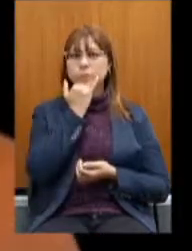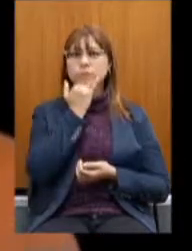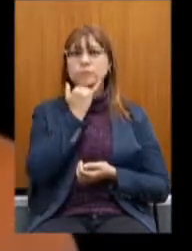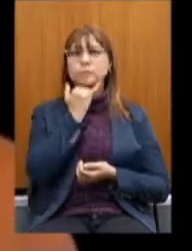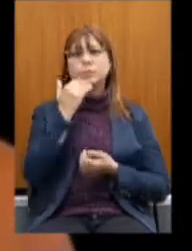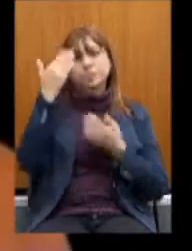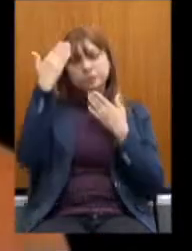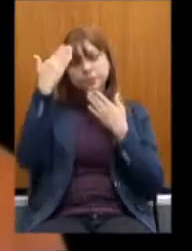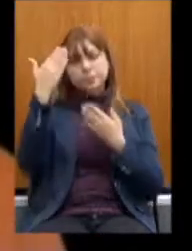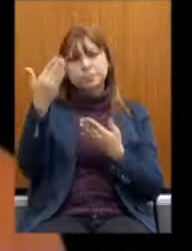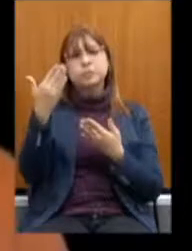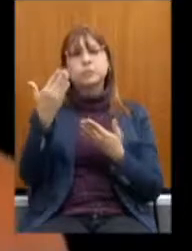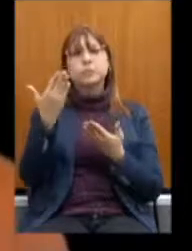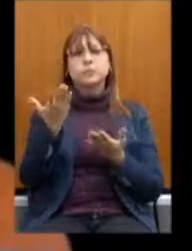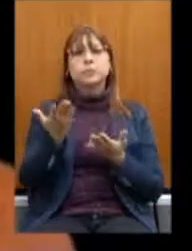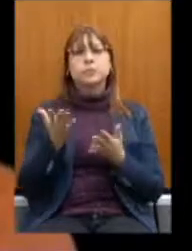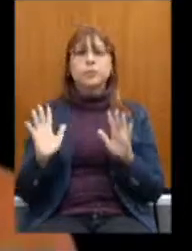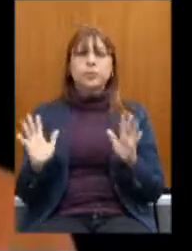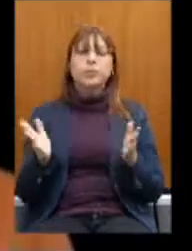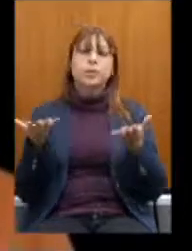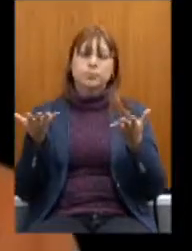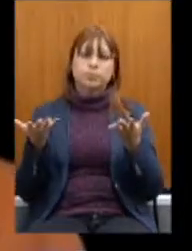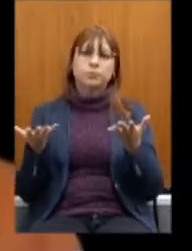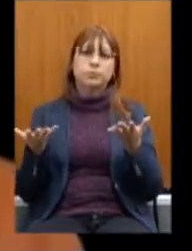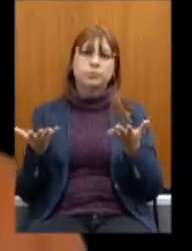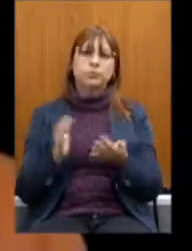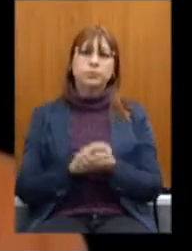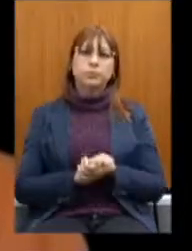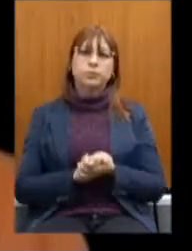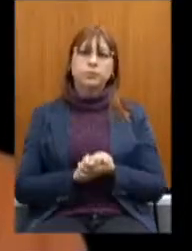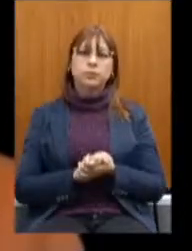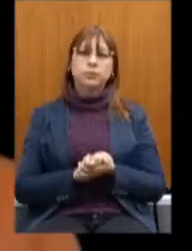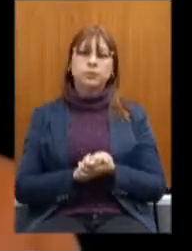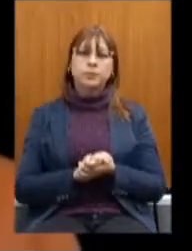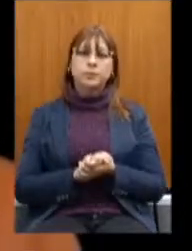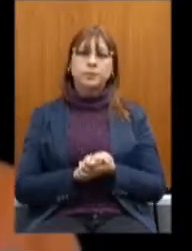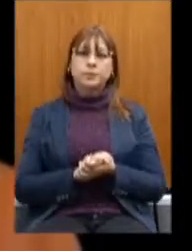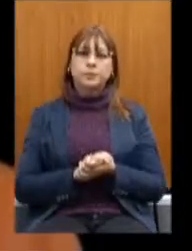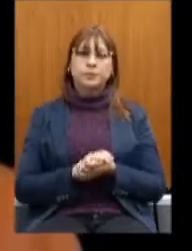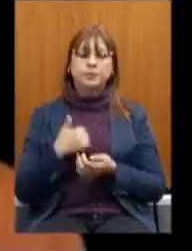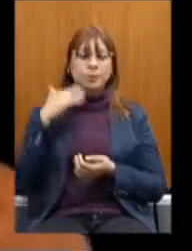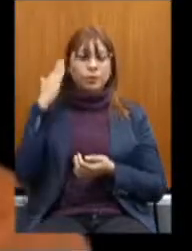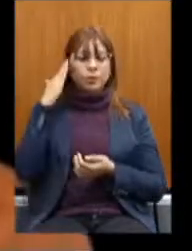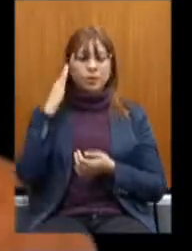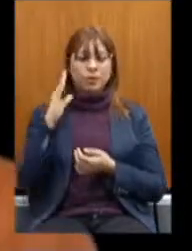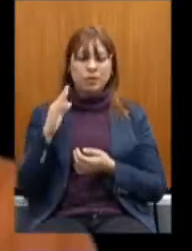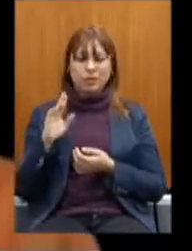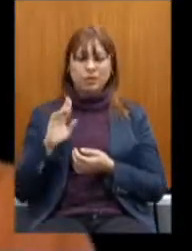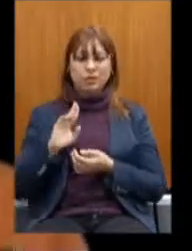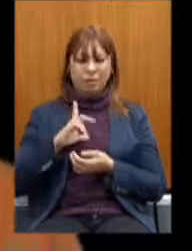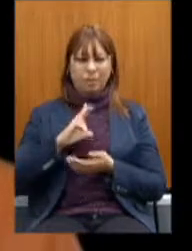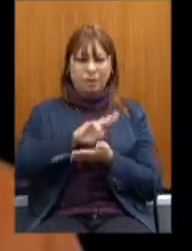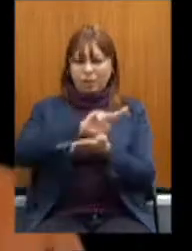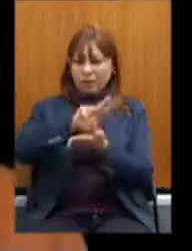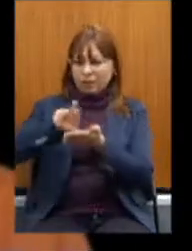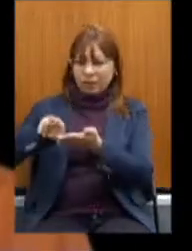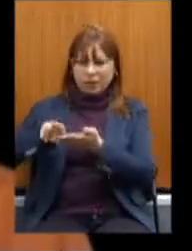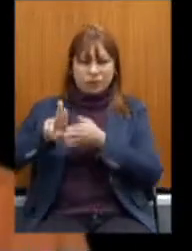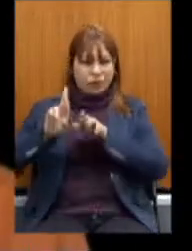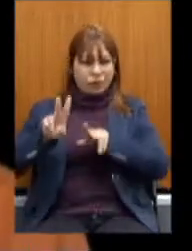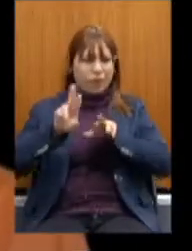Obrigado pela homenagem Eu sei que a gente tem diferenças Mas hoje